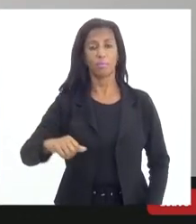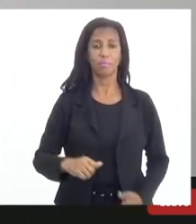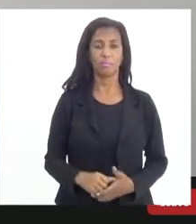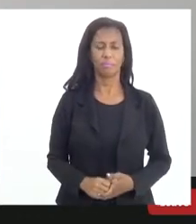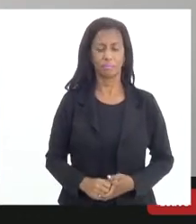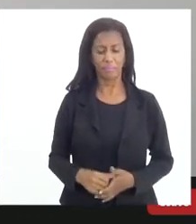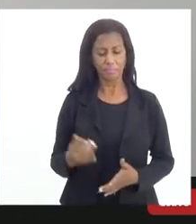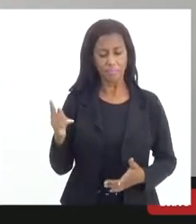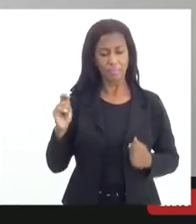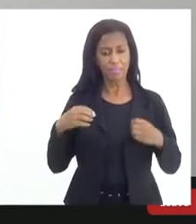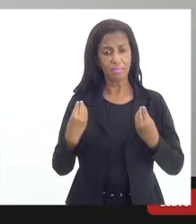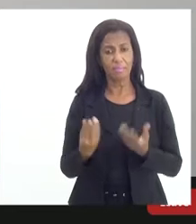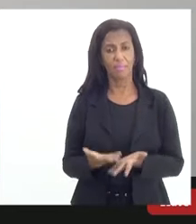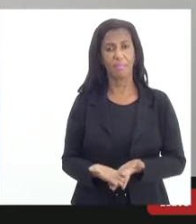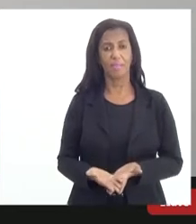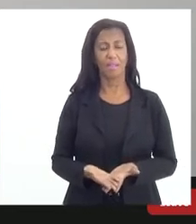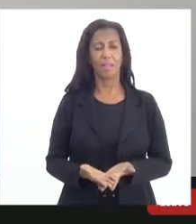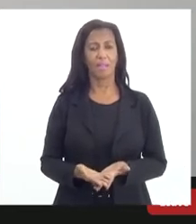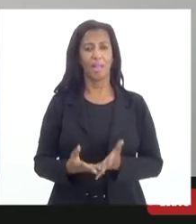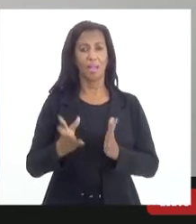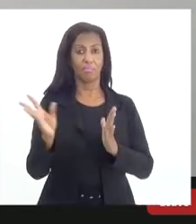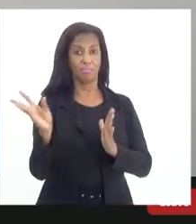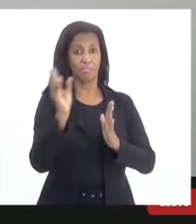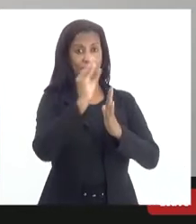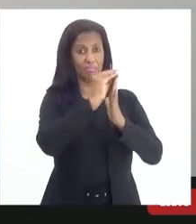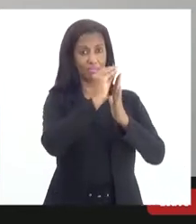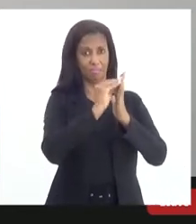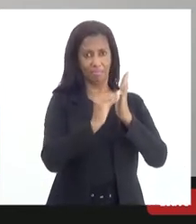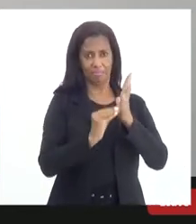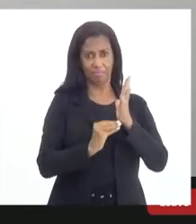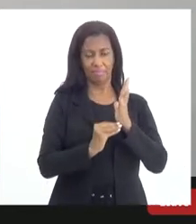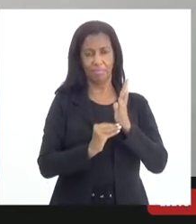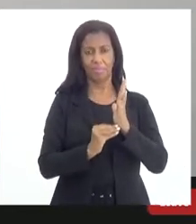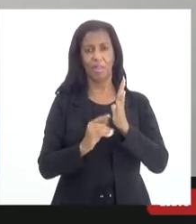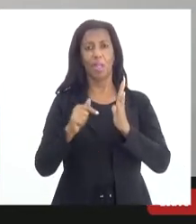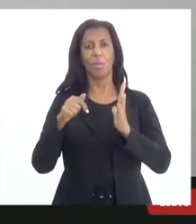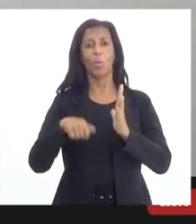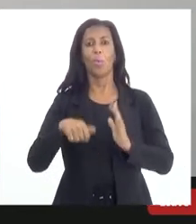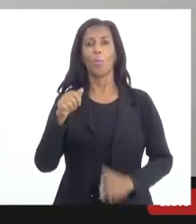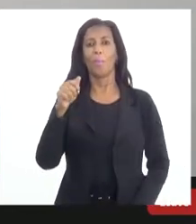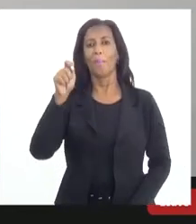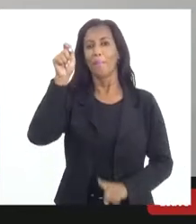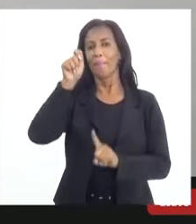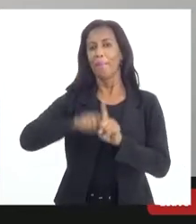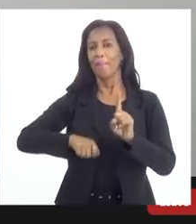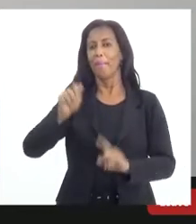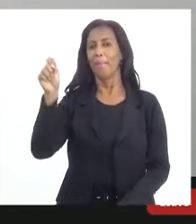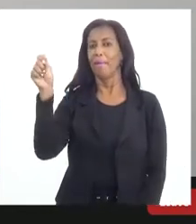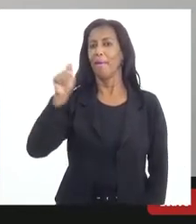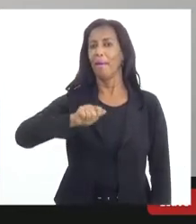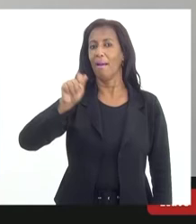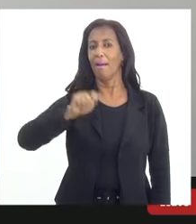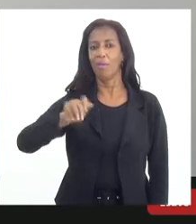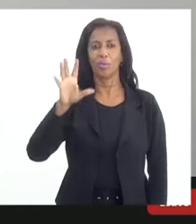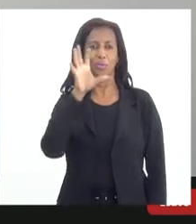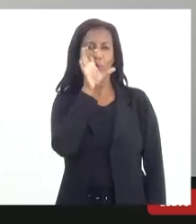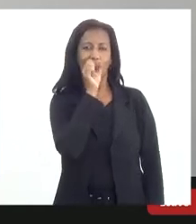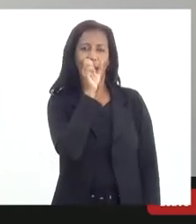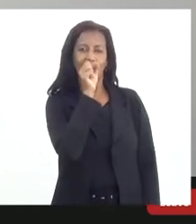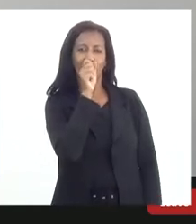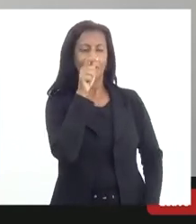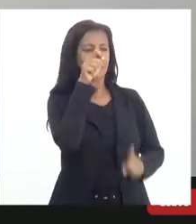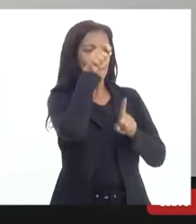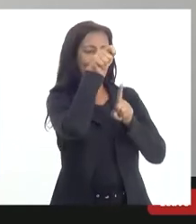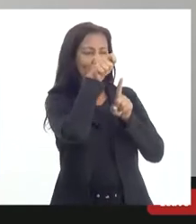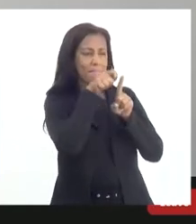que institui no calendário oficial do Estado do Rio de Janeiro o agosto laranja, como sendo aquele mês em que a